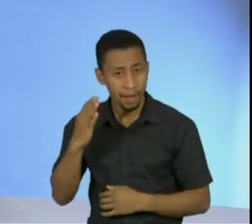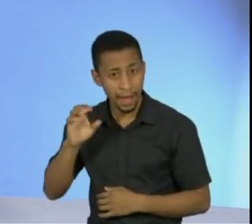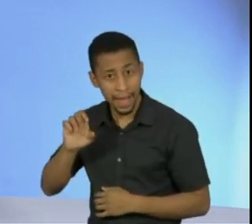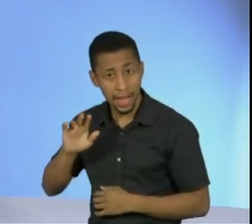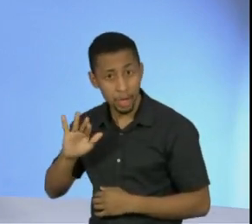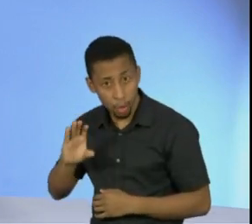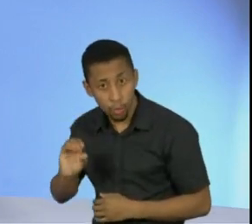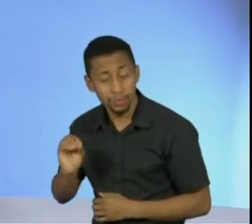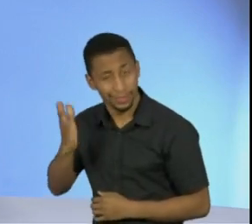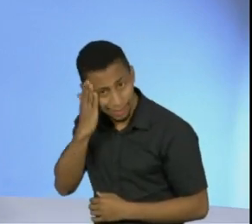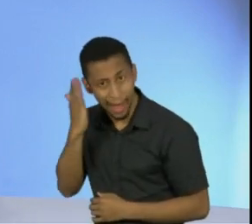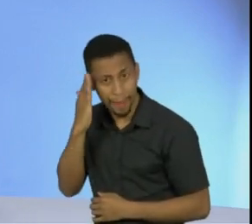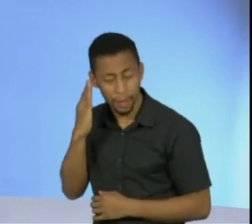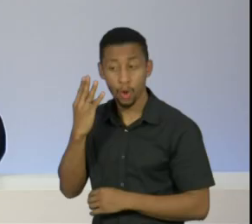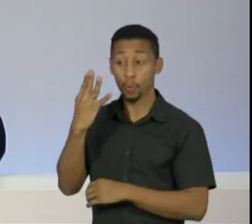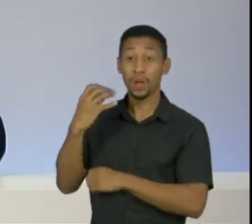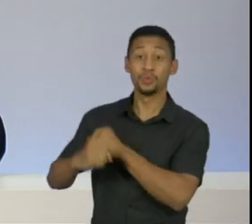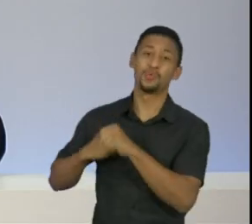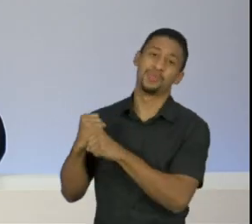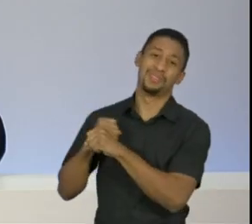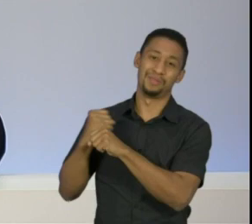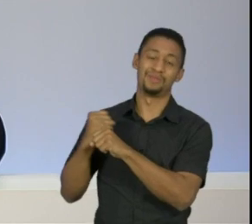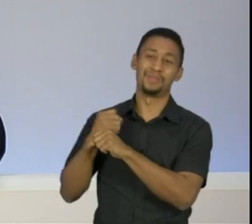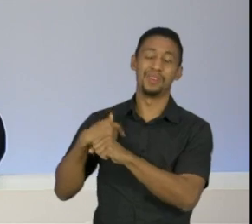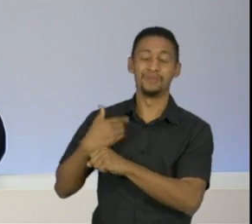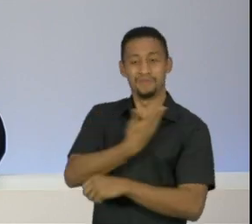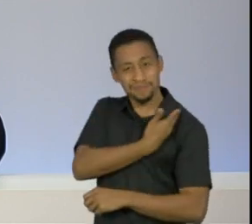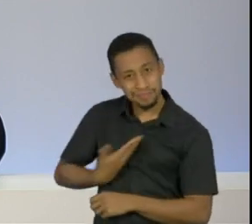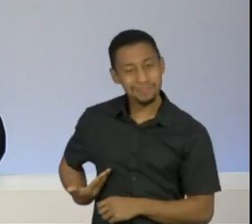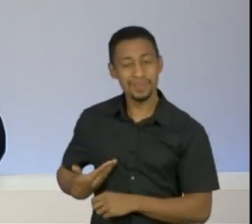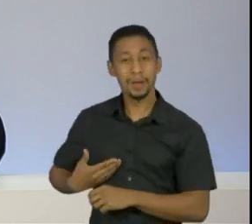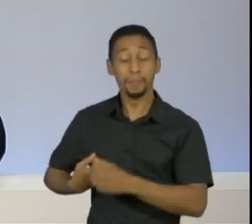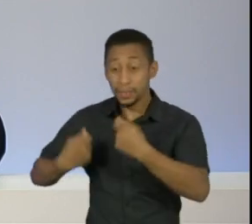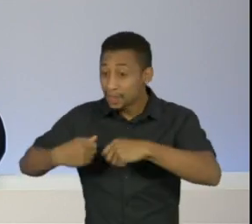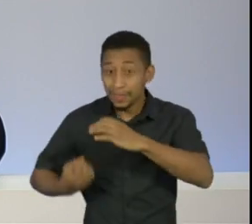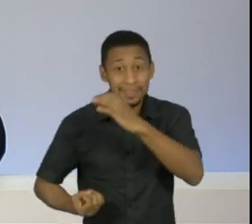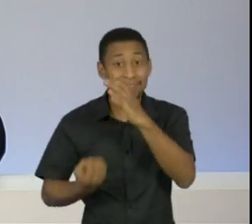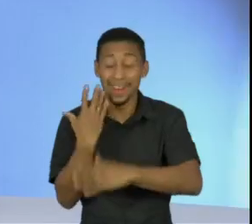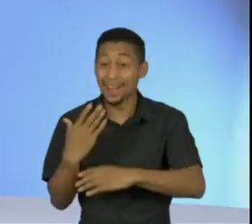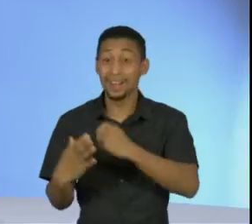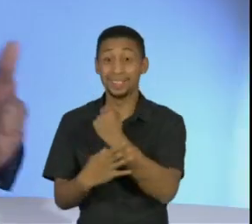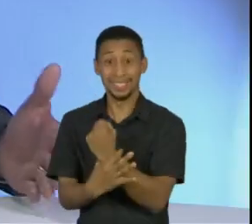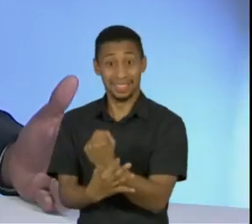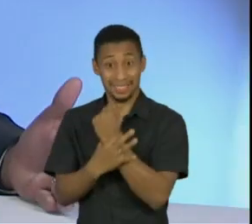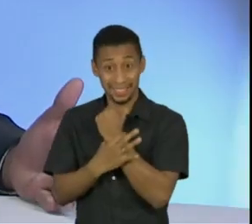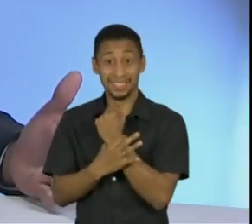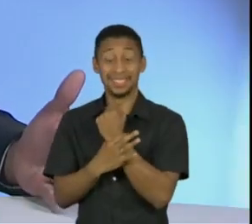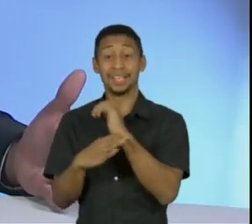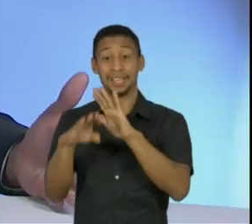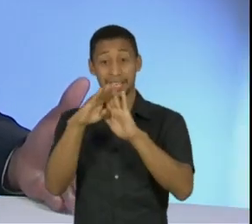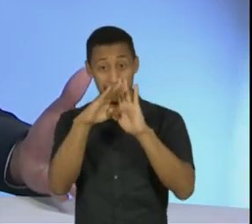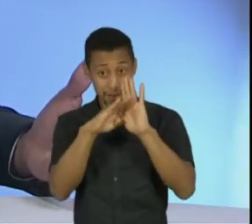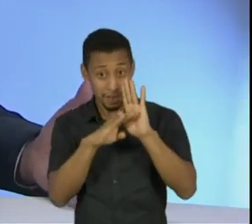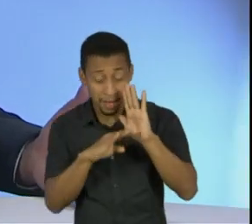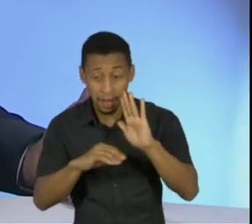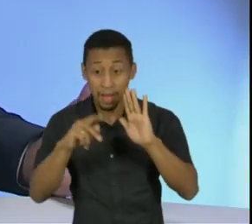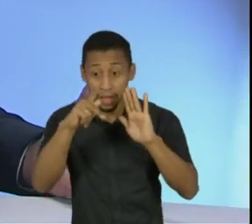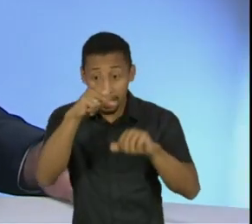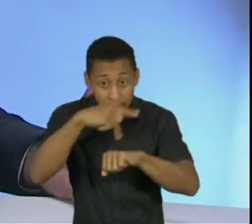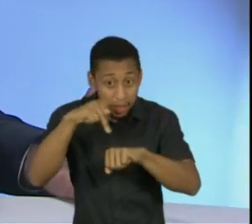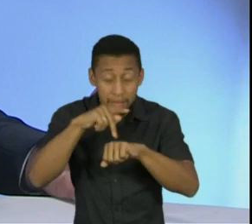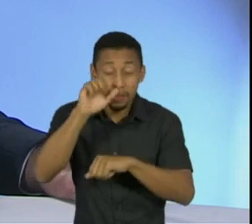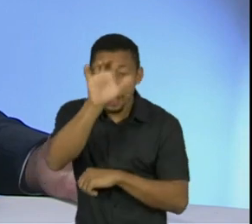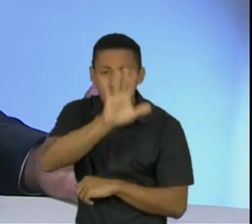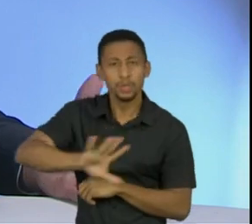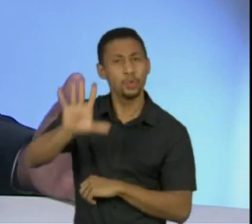primeiros anos do meu governo, que era necessário criar um sistema nacional de segurança pública. É tanto que o Congresso Nacional aprovou no final do